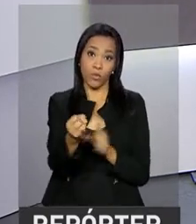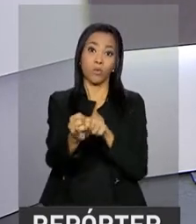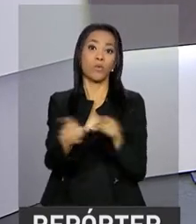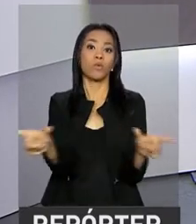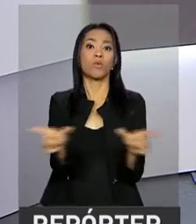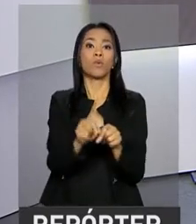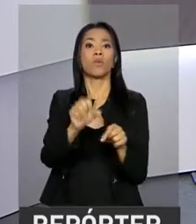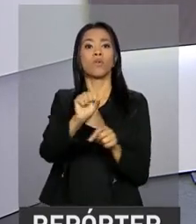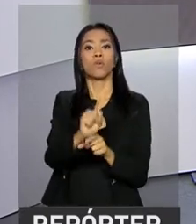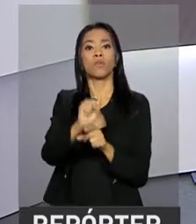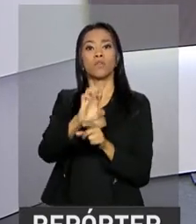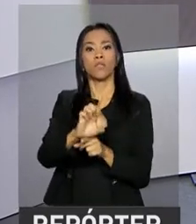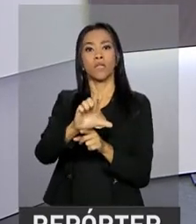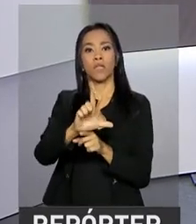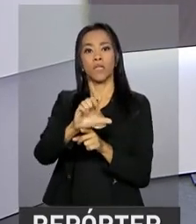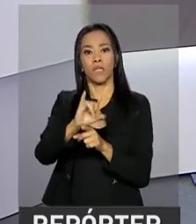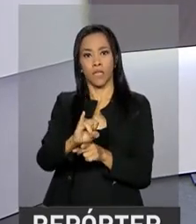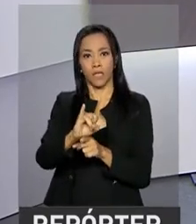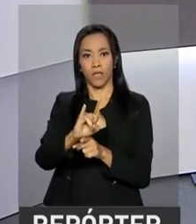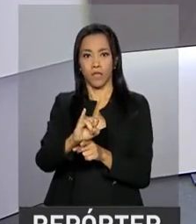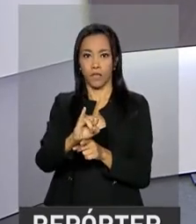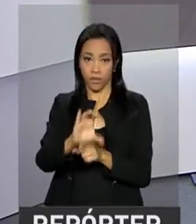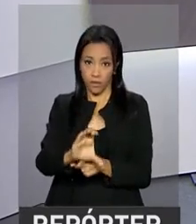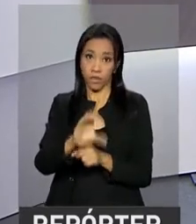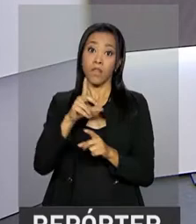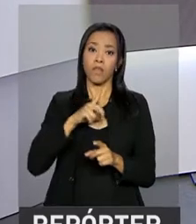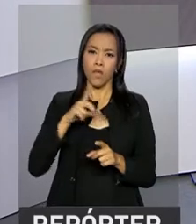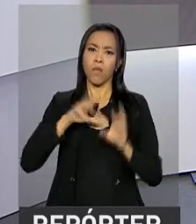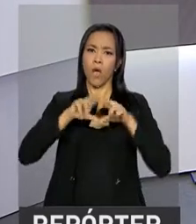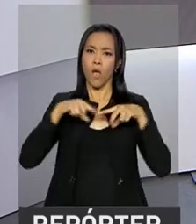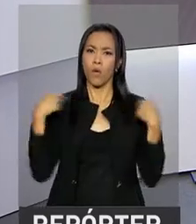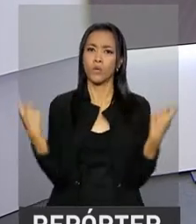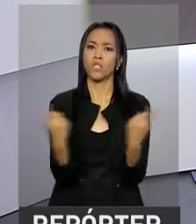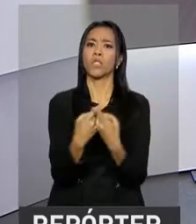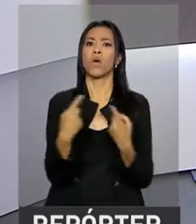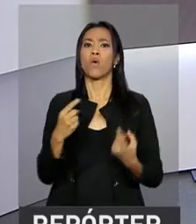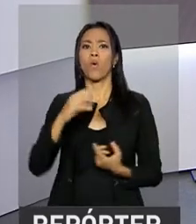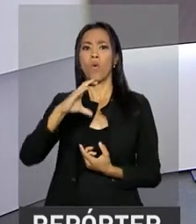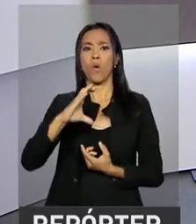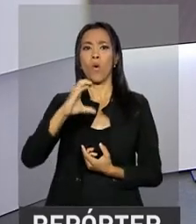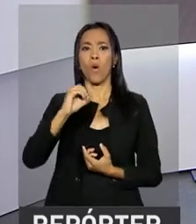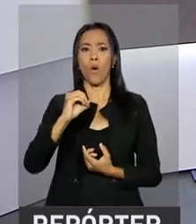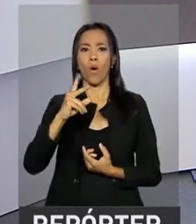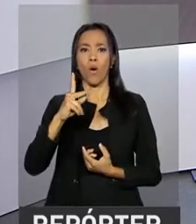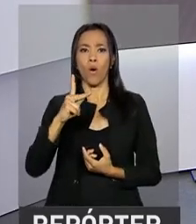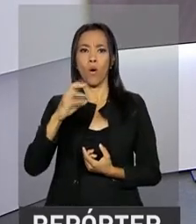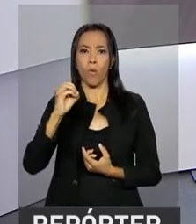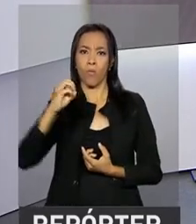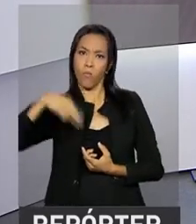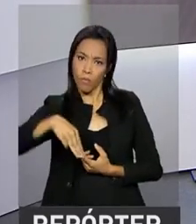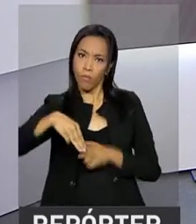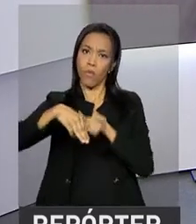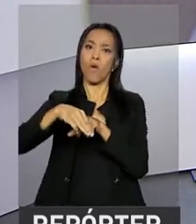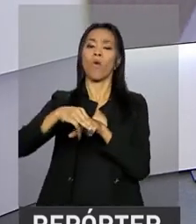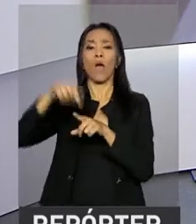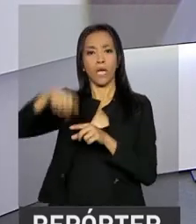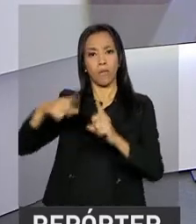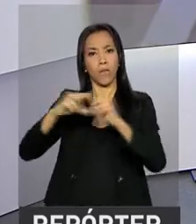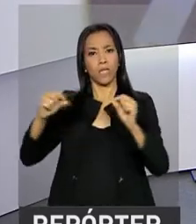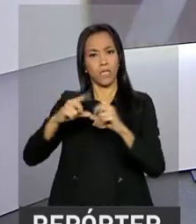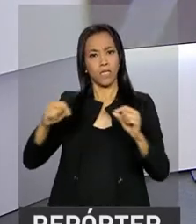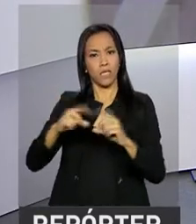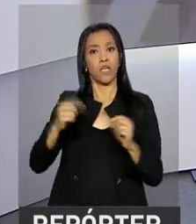Banco Central, o COPOM, se reúne em Brasília na semana que vem para definir a taxa que hoje está em 12